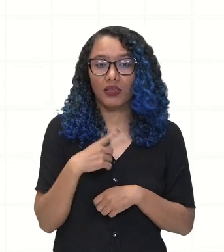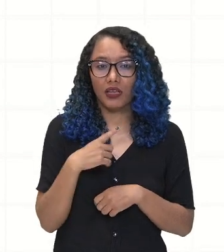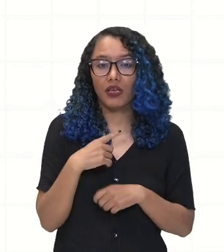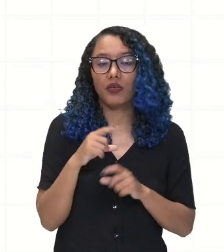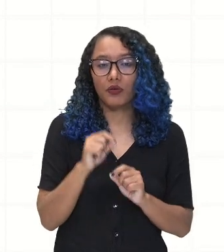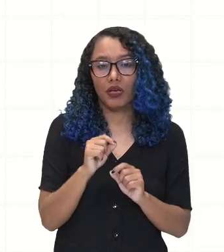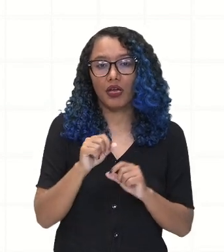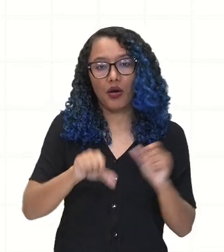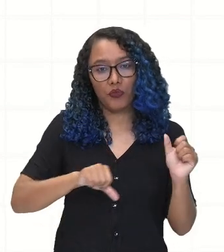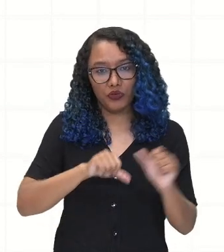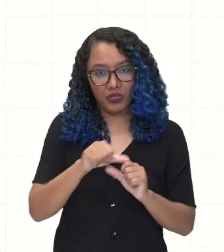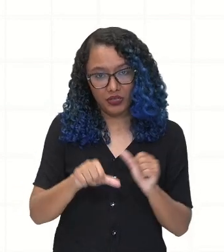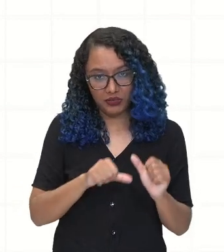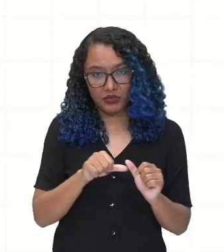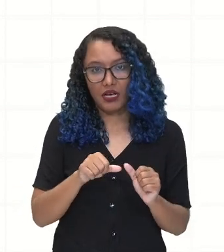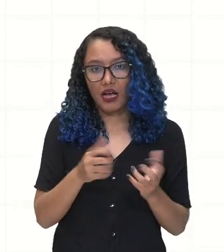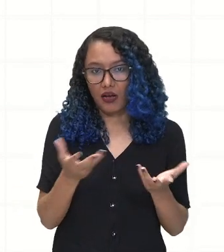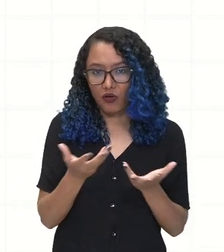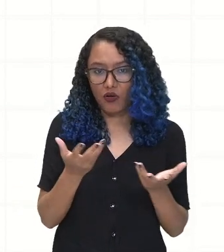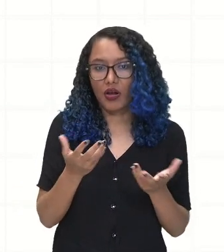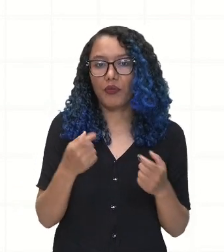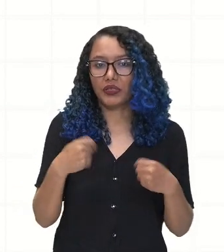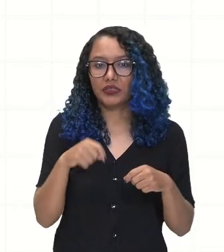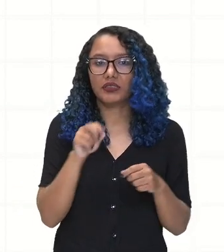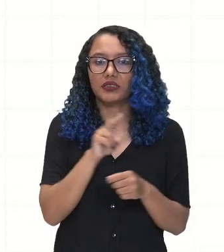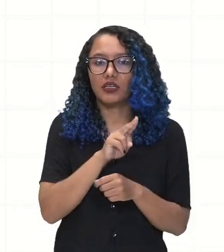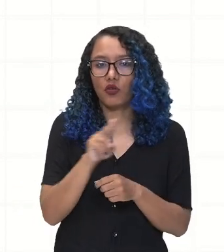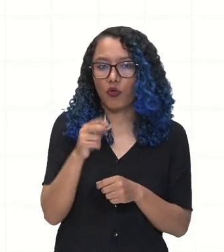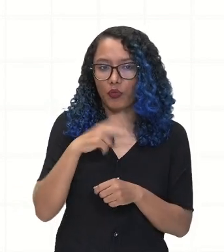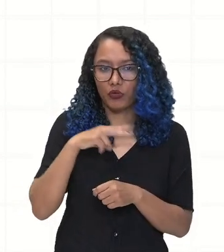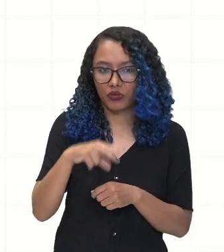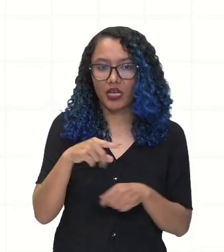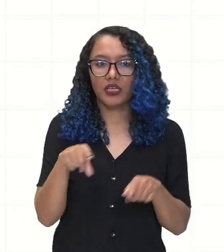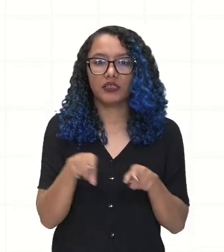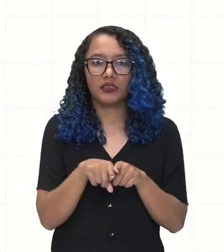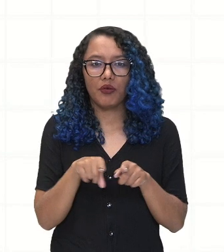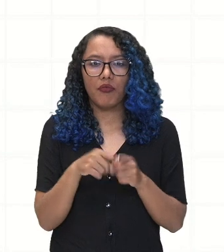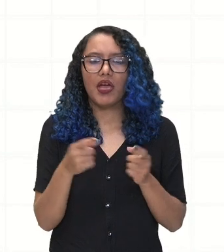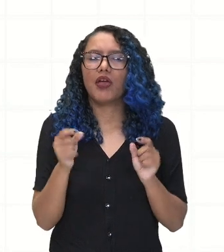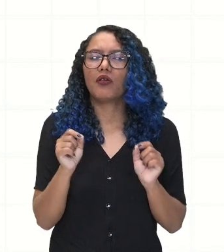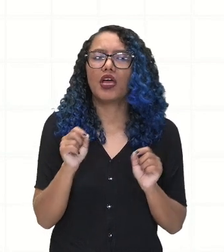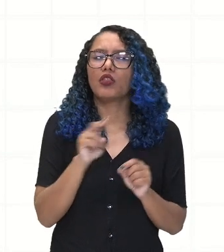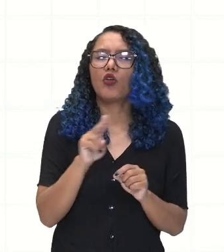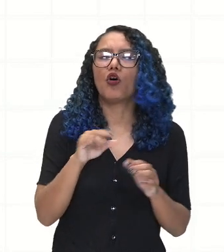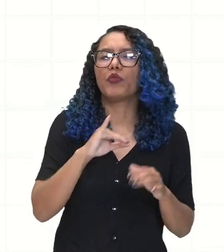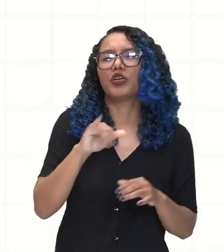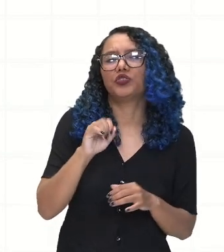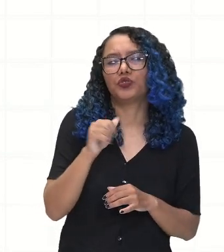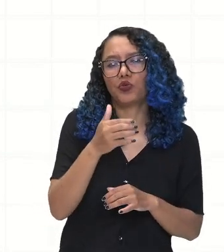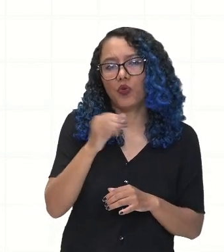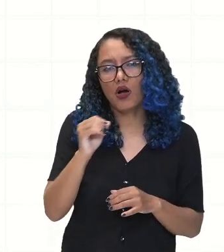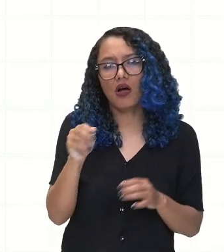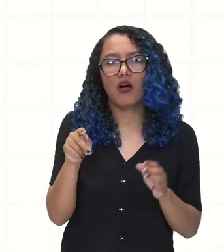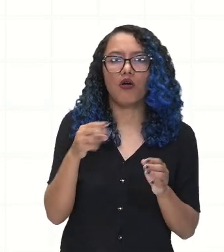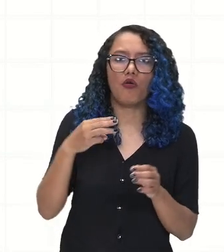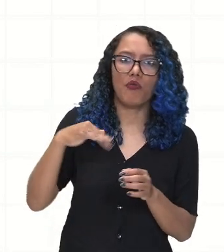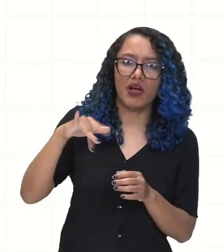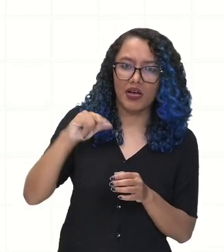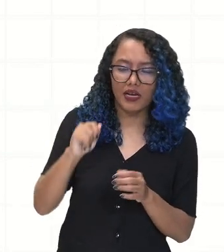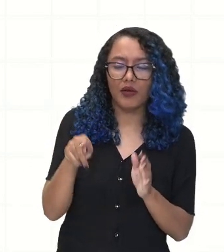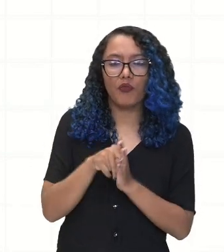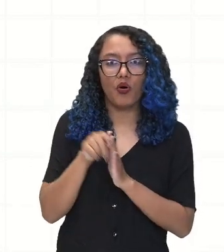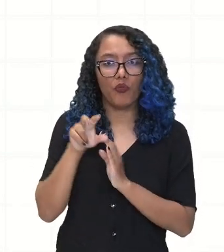portugueses. Com o batismo, os indígenas vão receber nomes como João, Maria, José. Então, haverá a